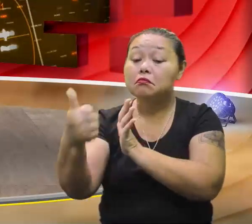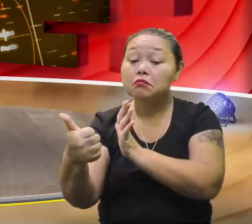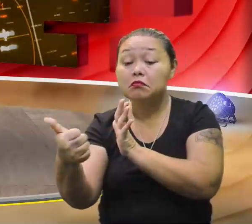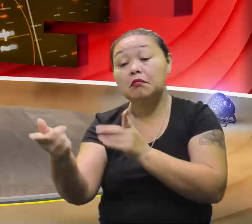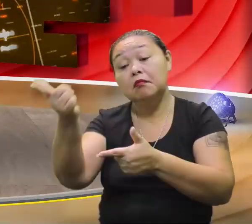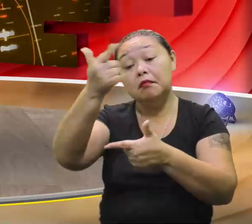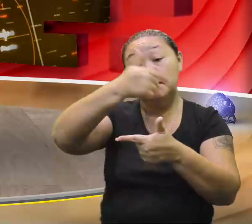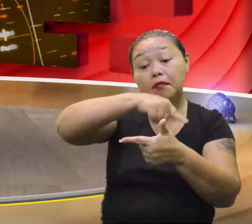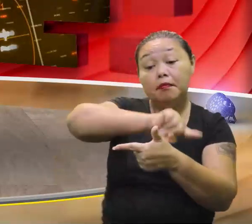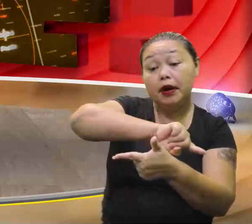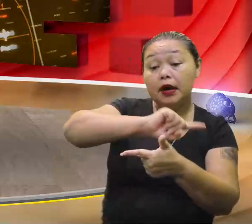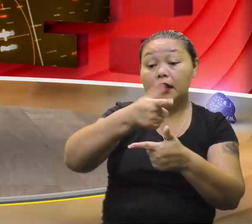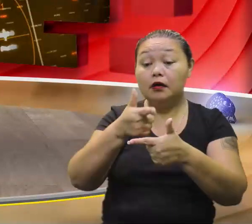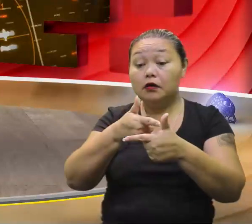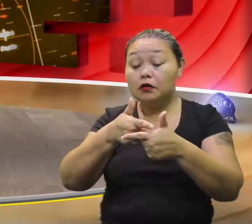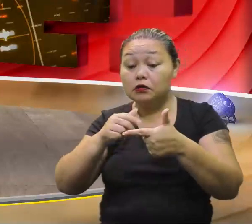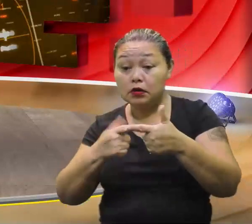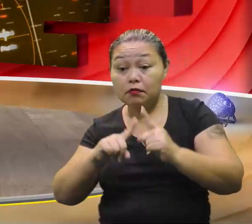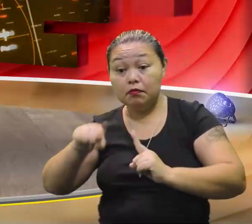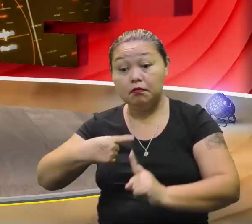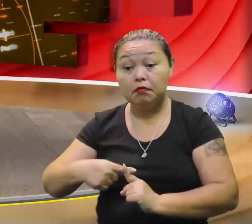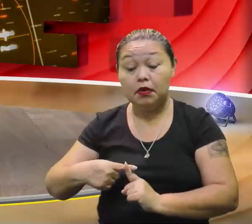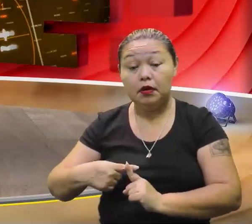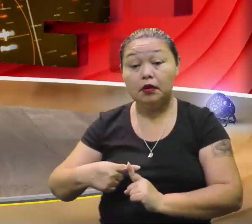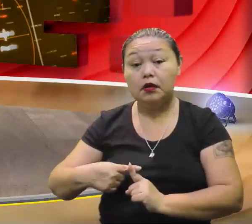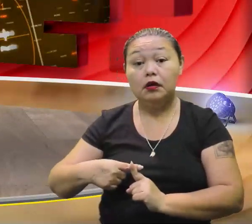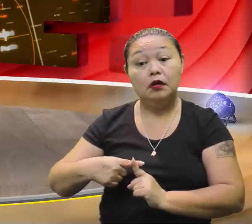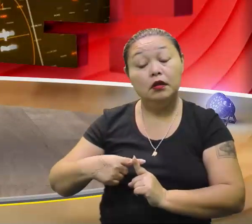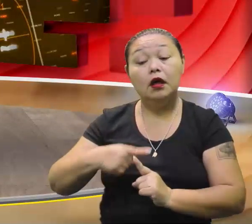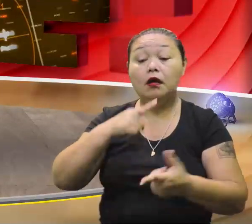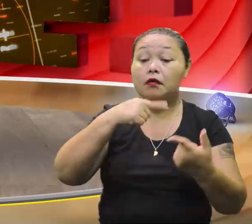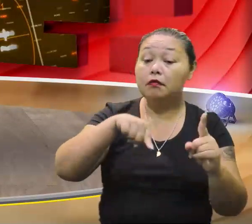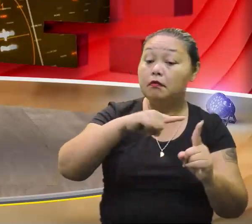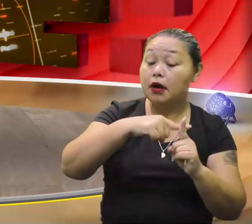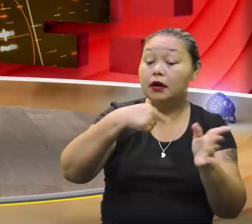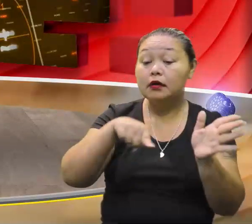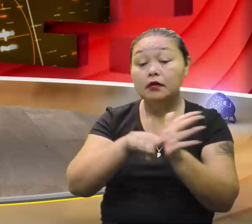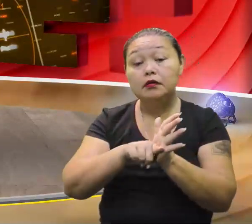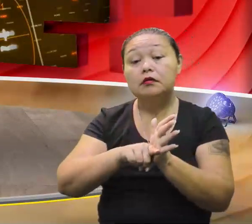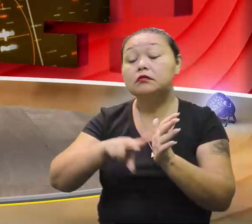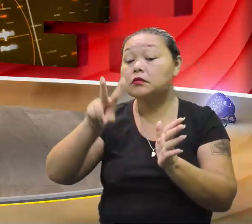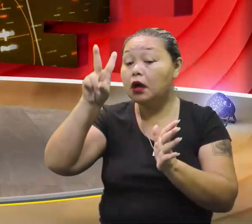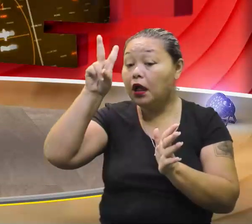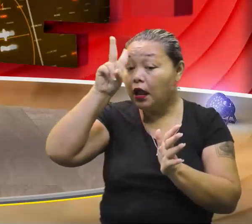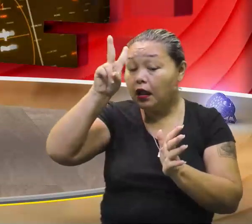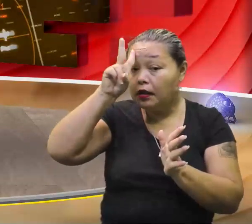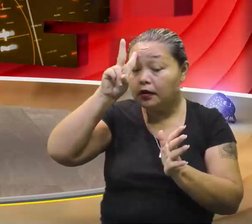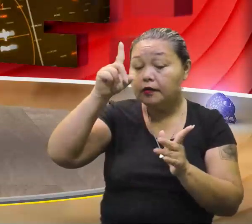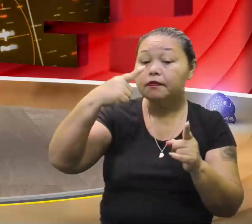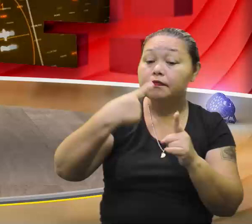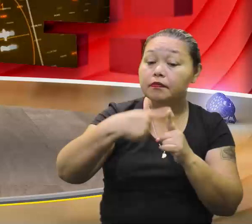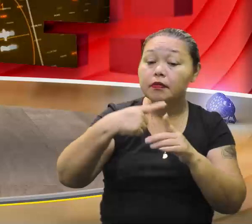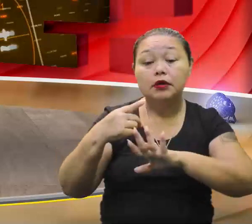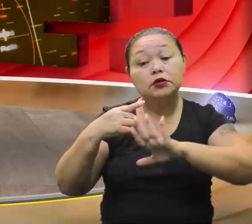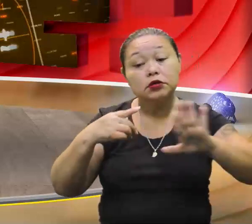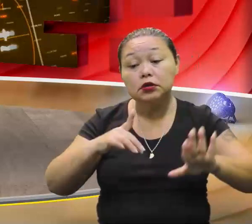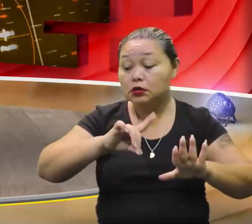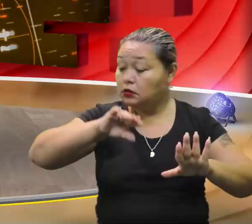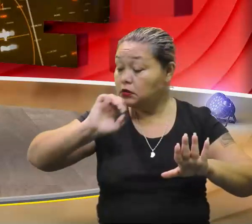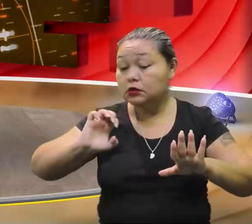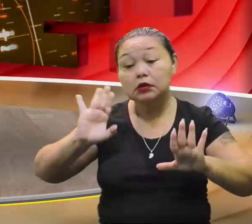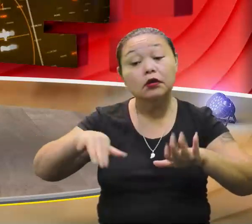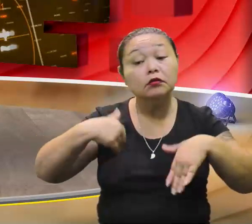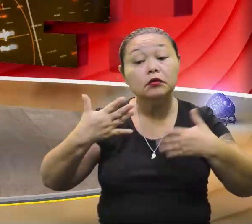dividir, passa mais um porque mudei o sinal. Sinal é mais e menos. Lembrando que o sinal indica para a direita e para a esquerda.